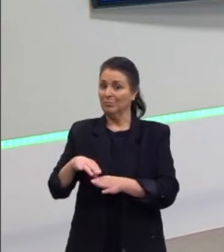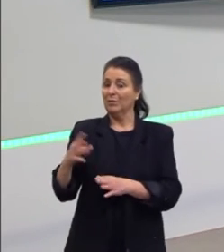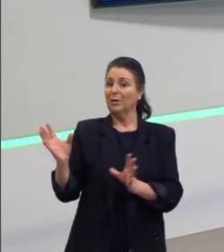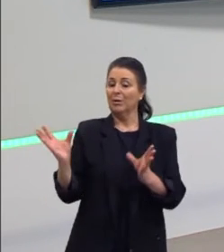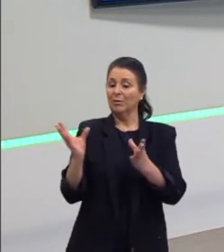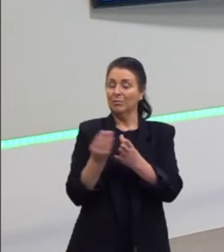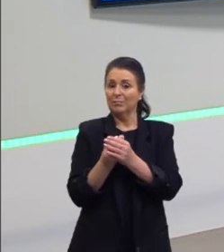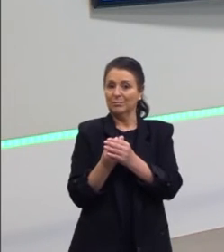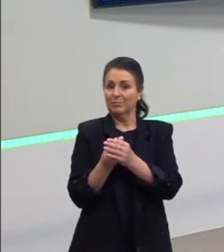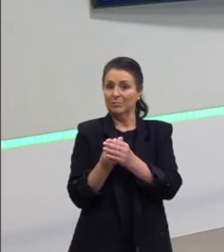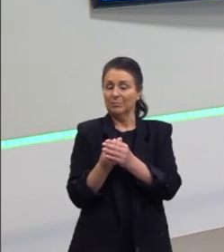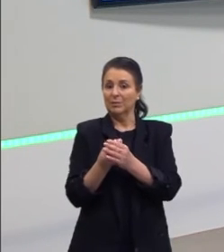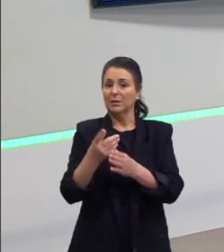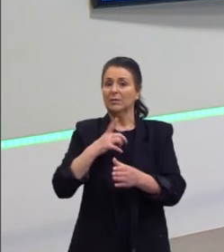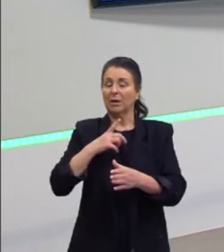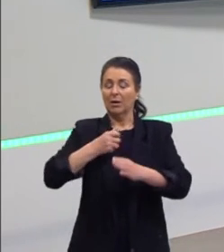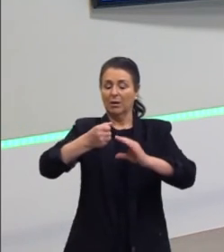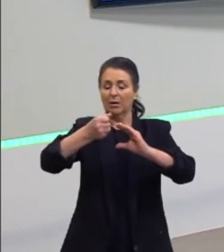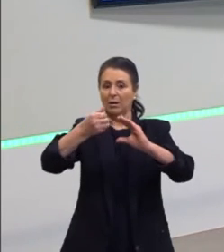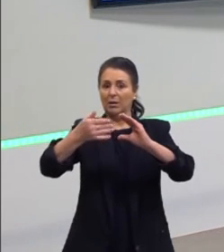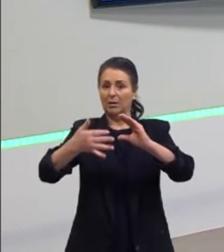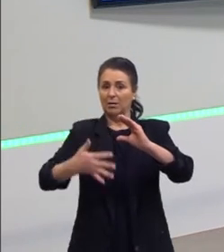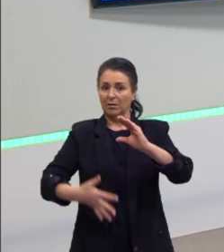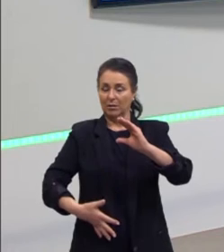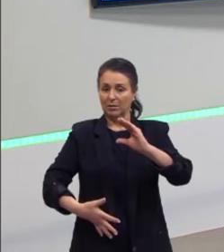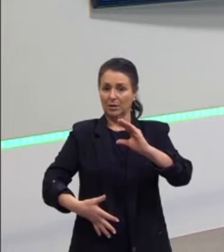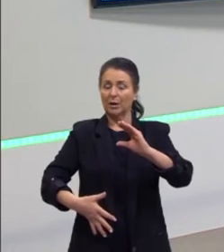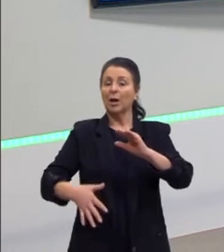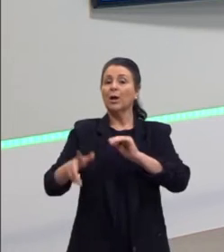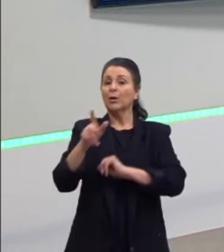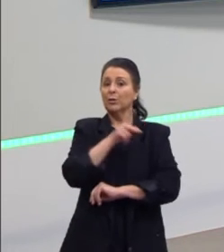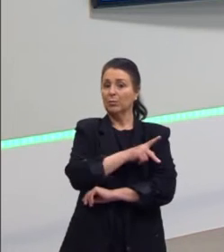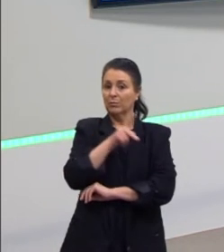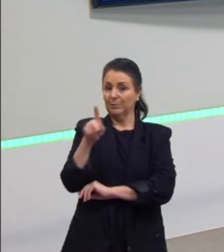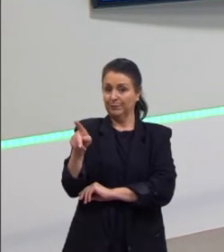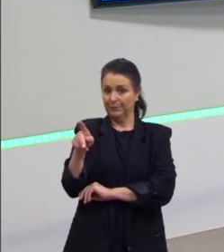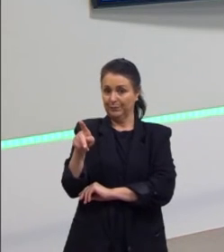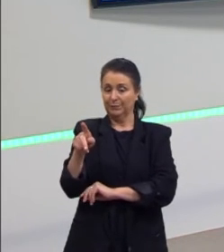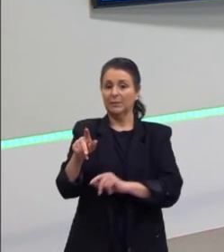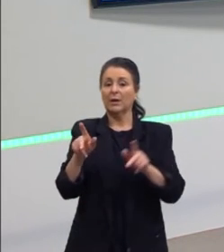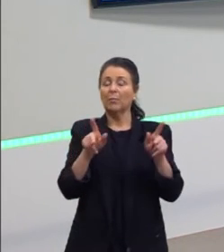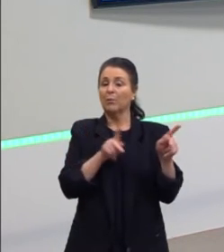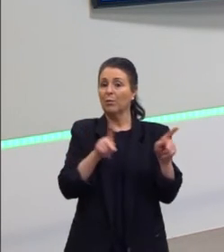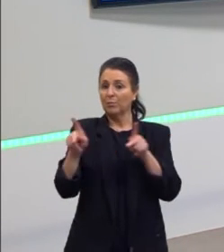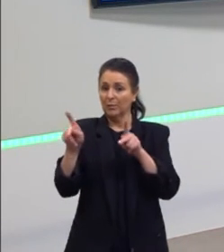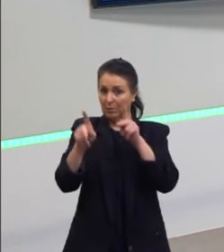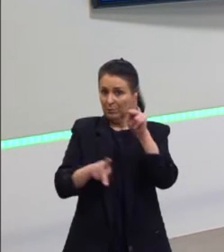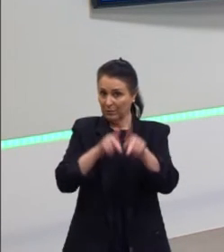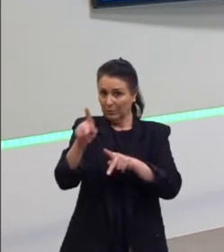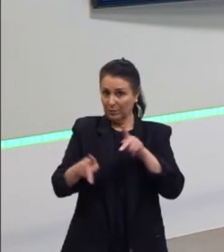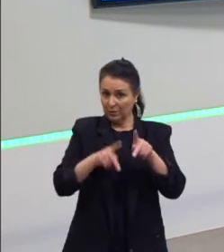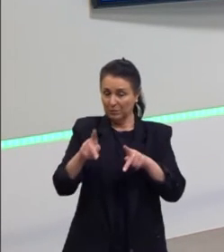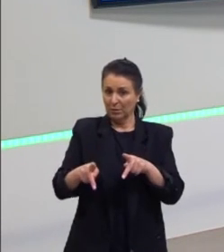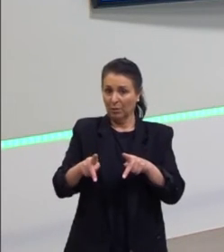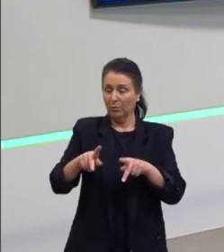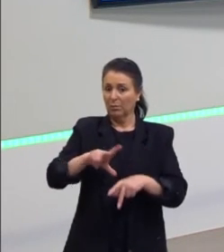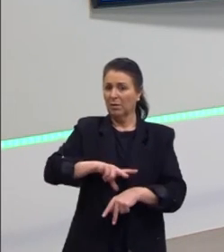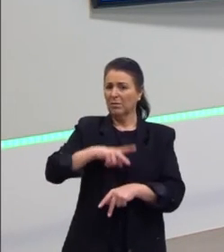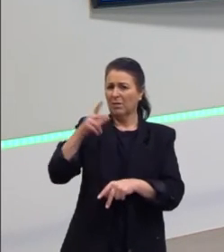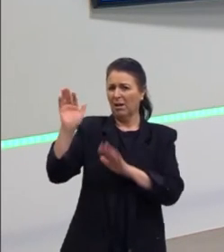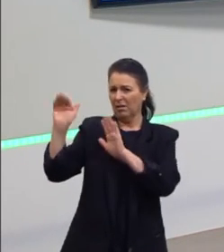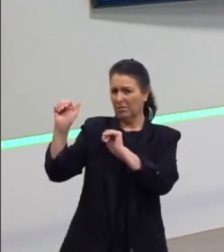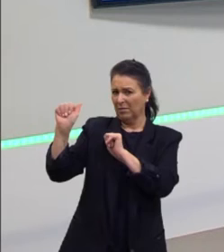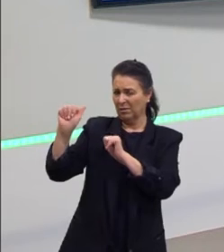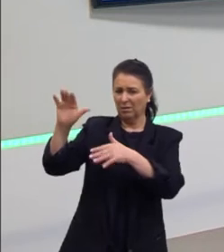mais assim que a característica do povo hispano-americano é apenas indígena, ou é apenas